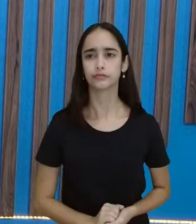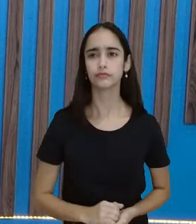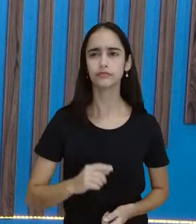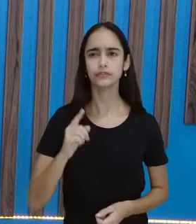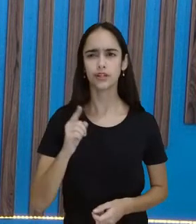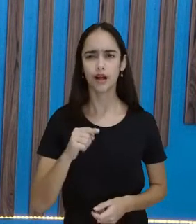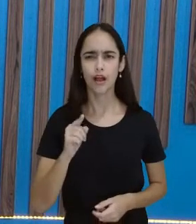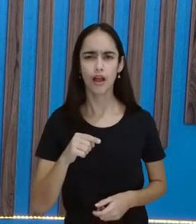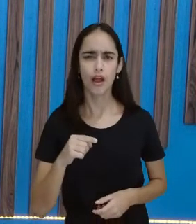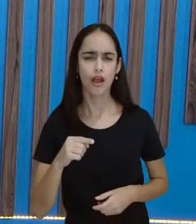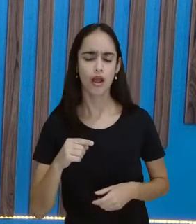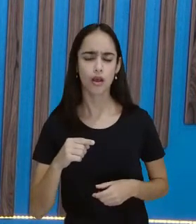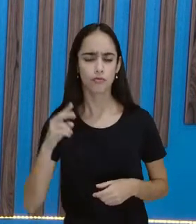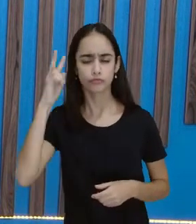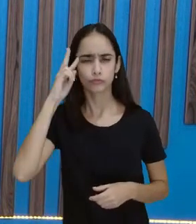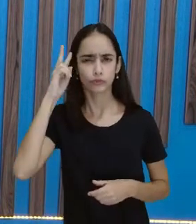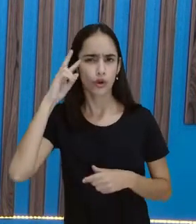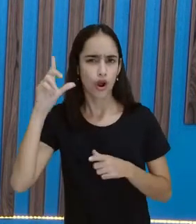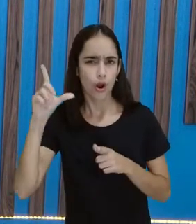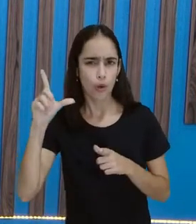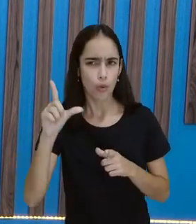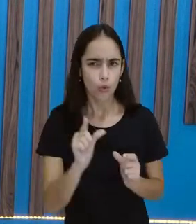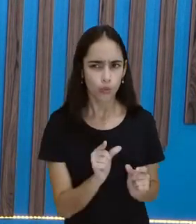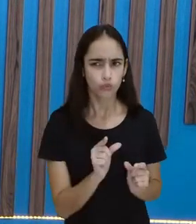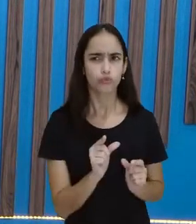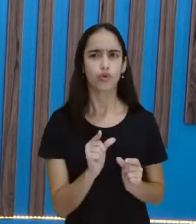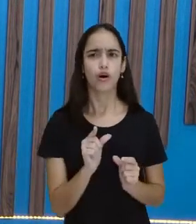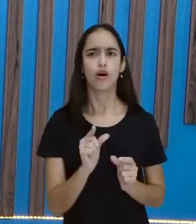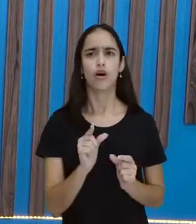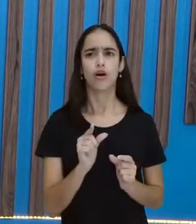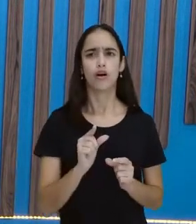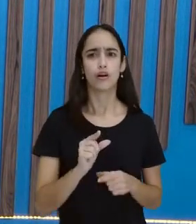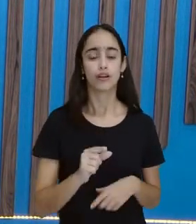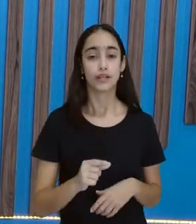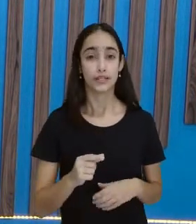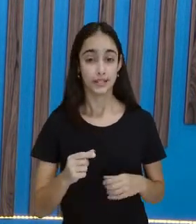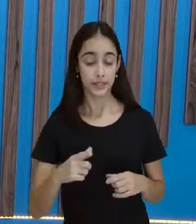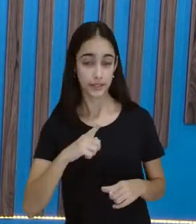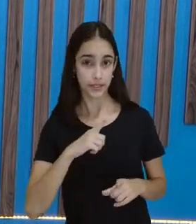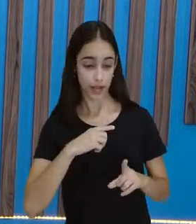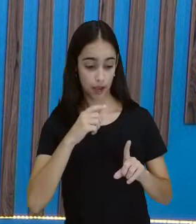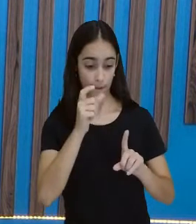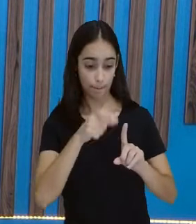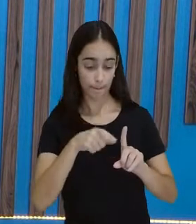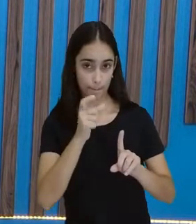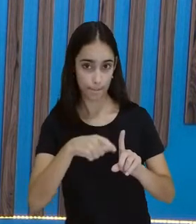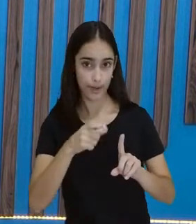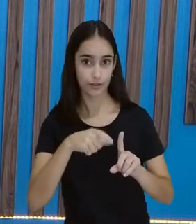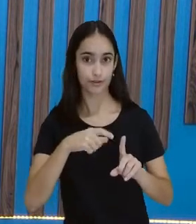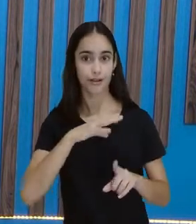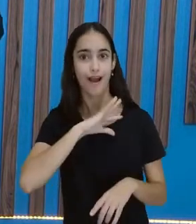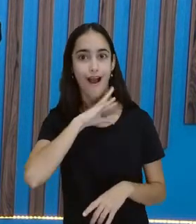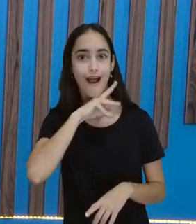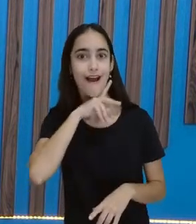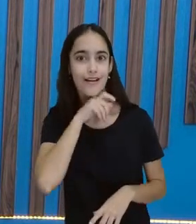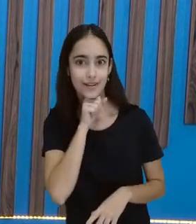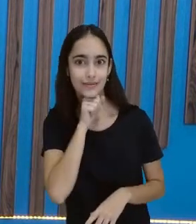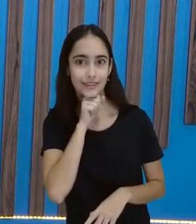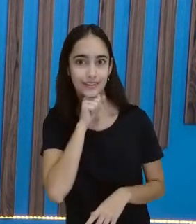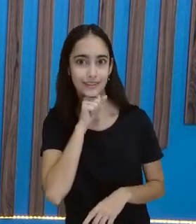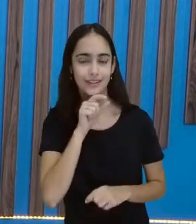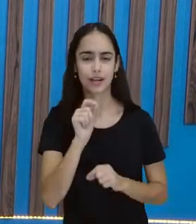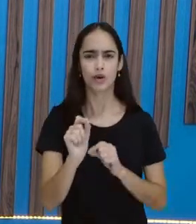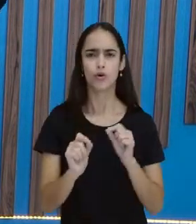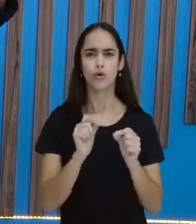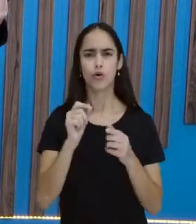curtinhas de caráter ficcional, cujos personagens são animais. Então, o que significa isso, professora